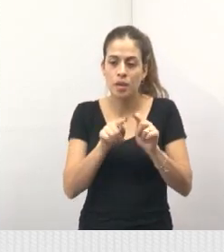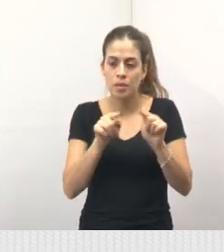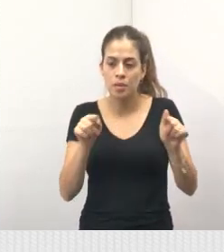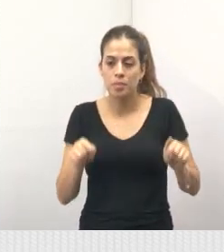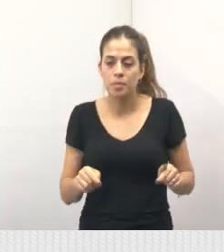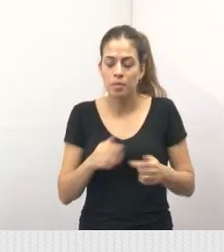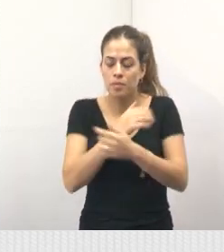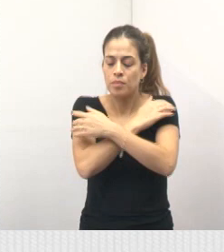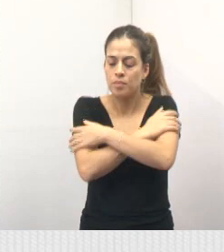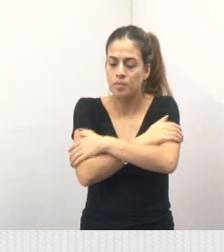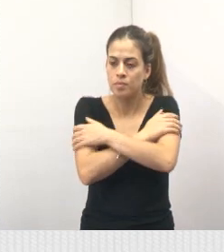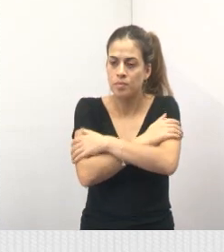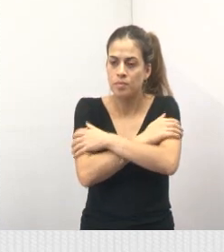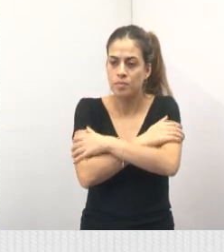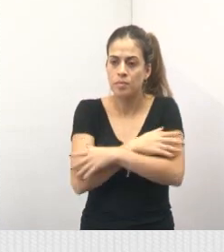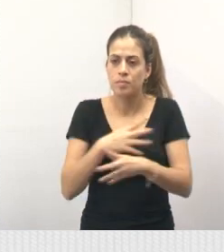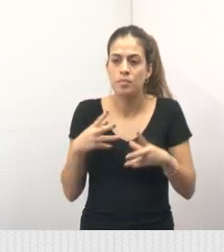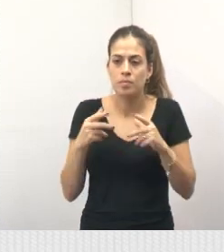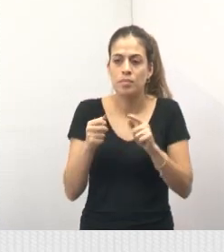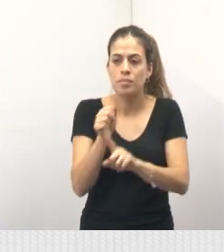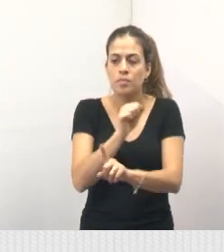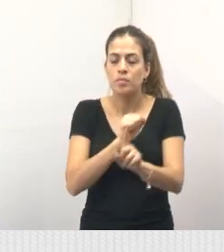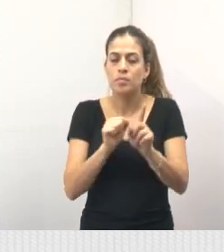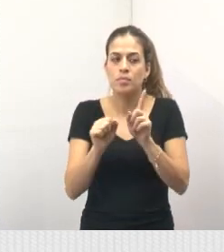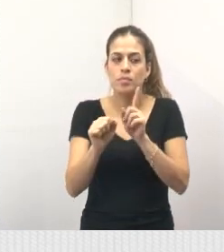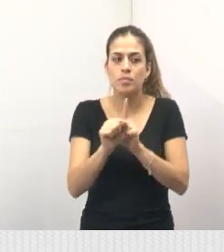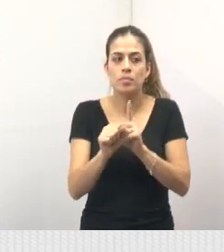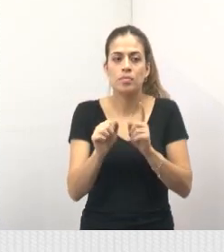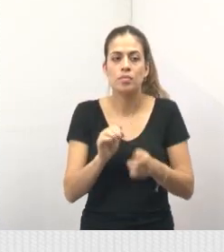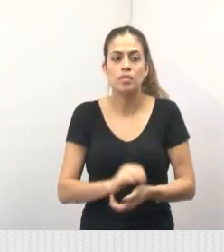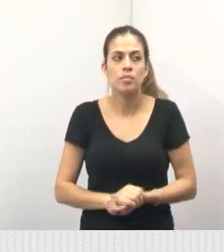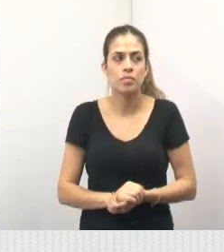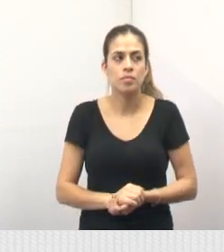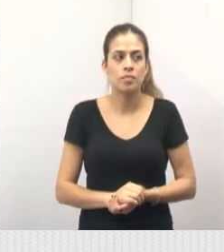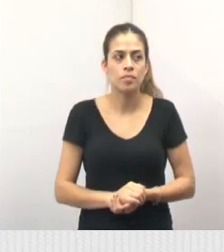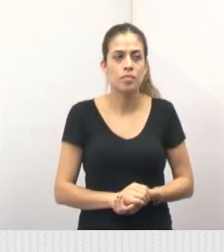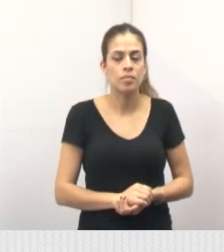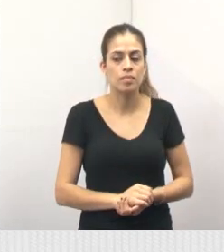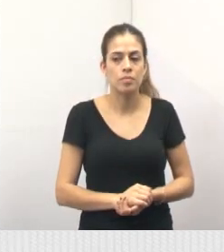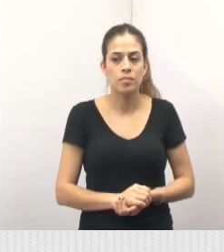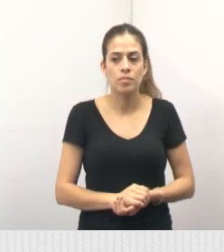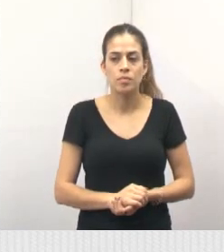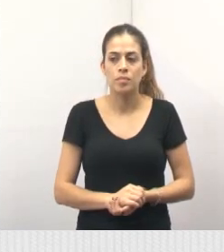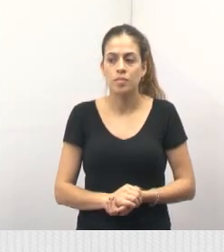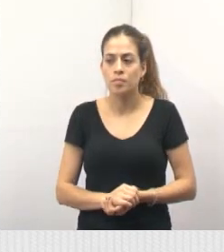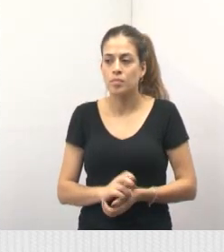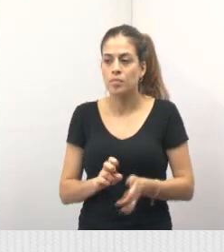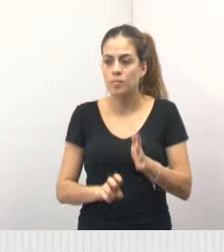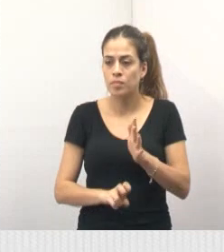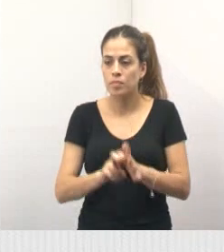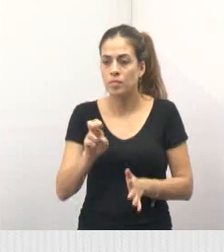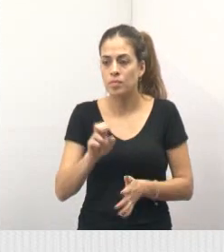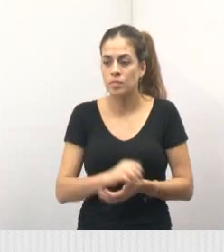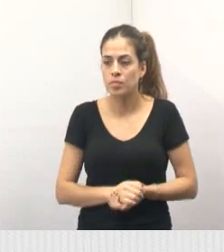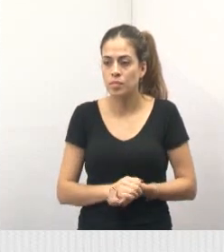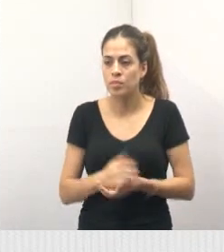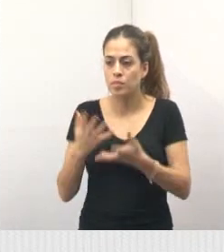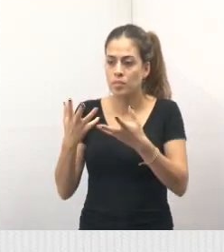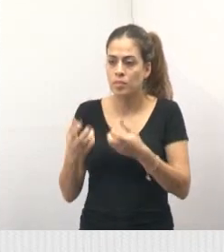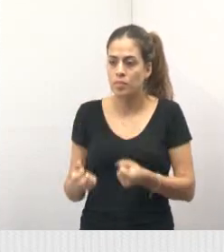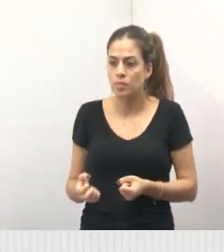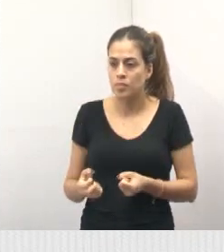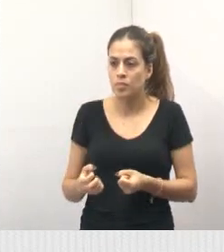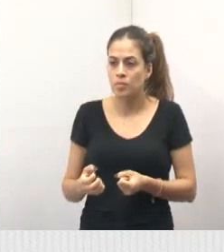Um forte abraço a todos da assistência social. O quinto slide é a respeito da posse do